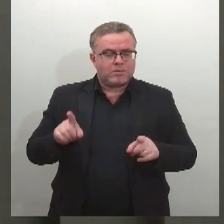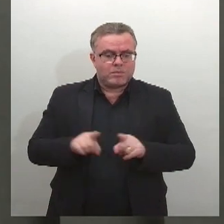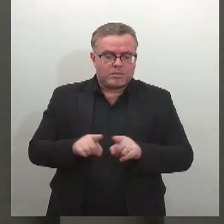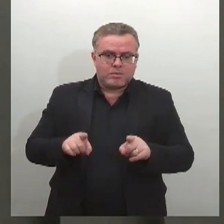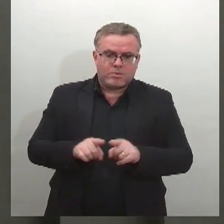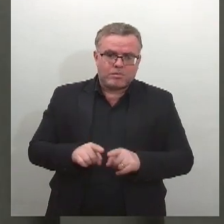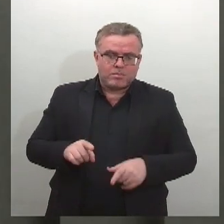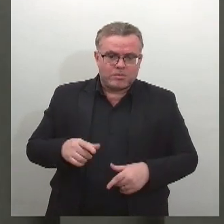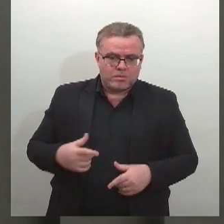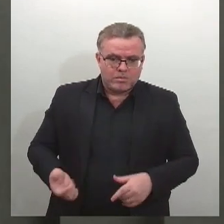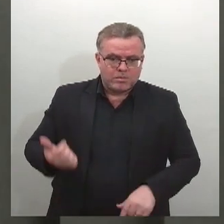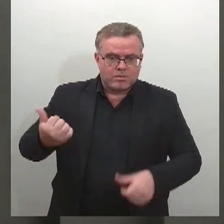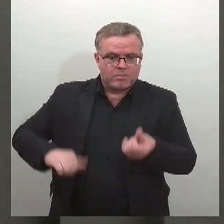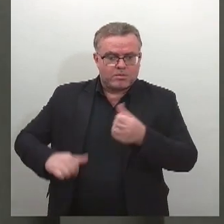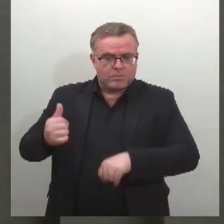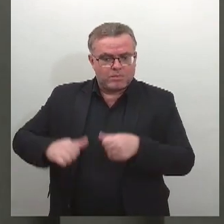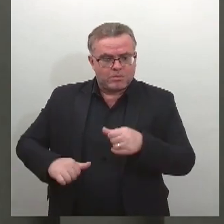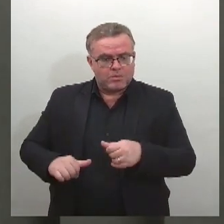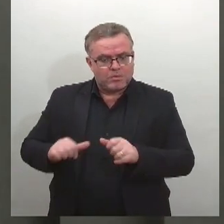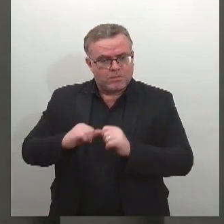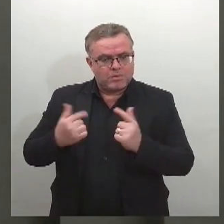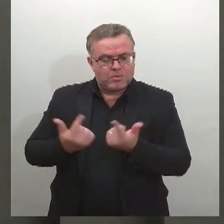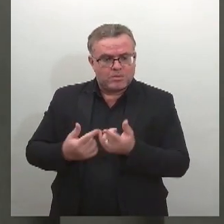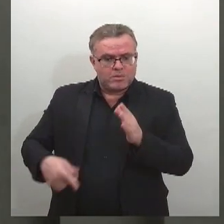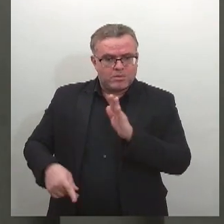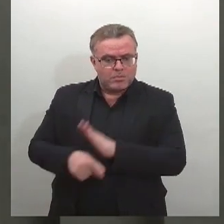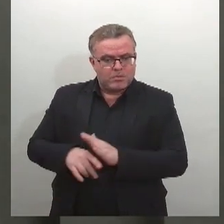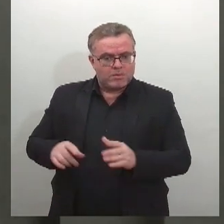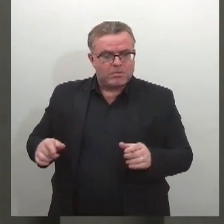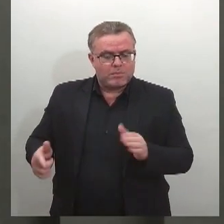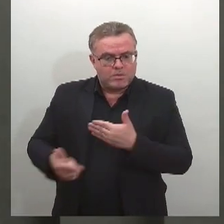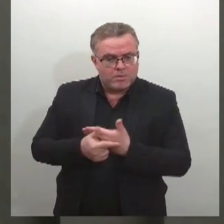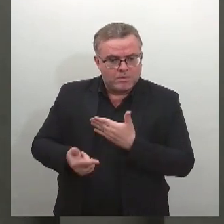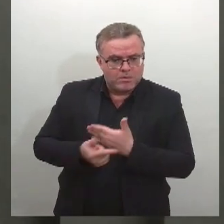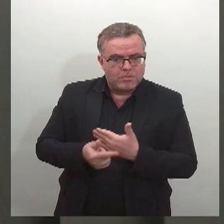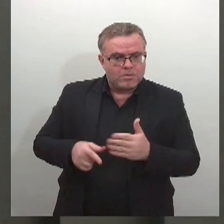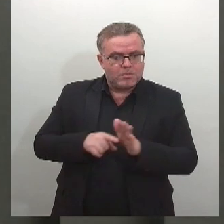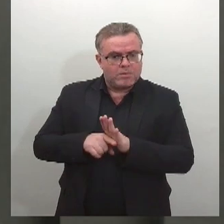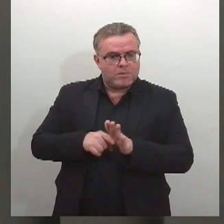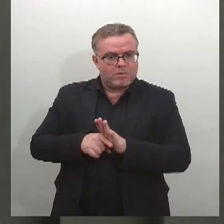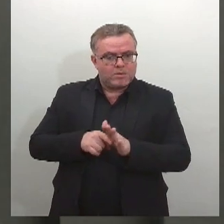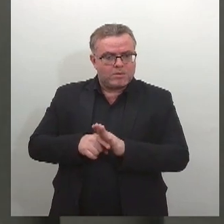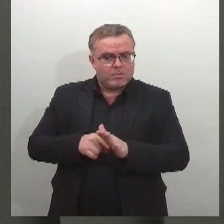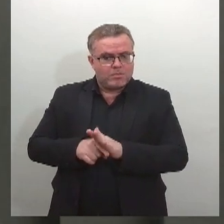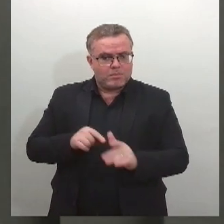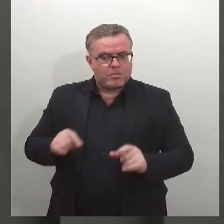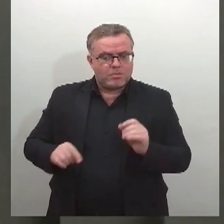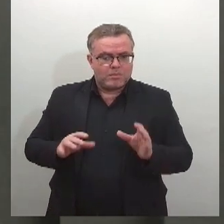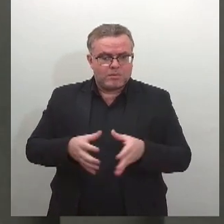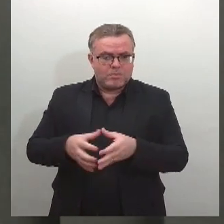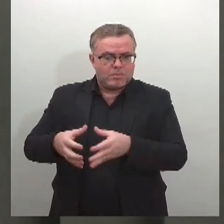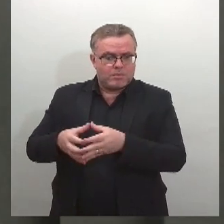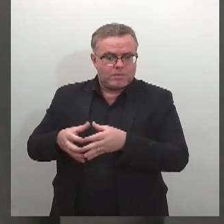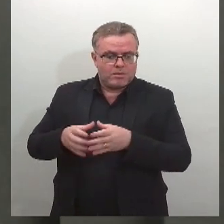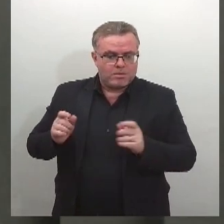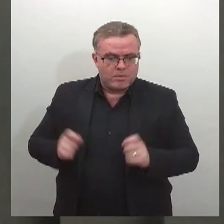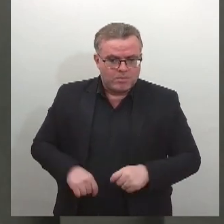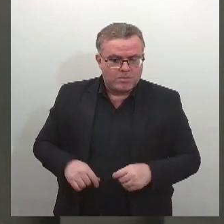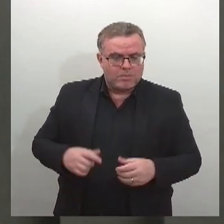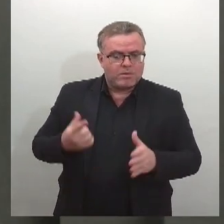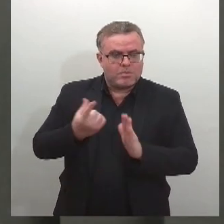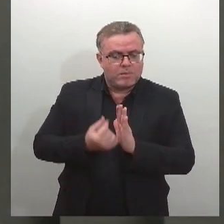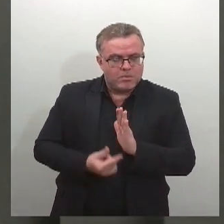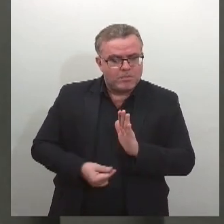analista legislativo na atribuição consultoria, consultor legislativo e consultor de orçamento e fiscalização